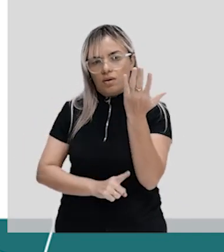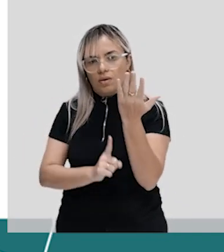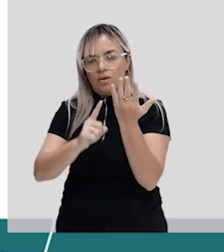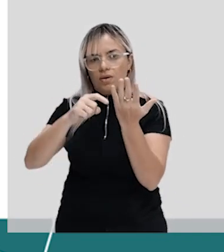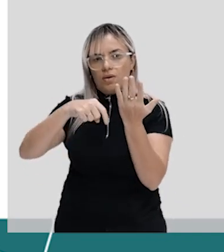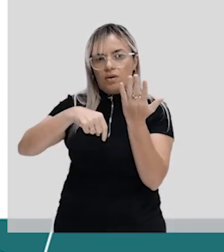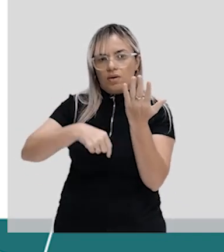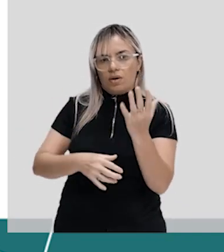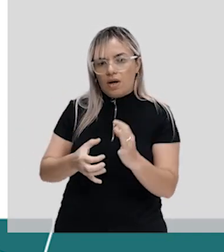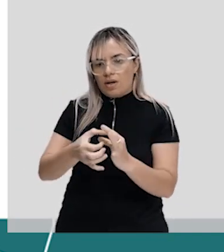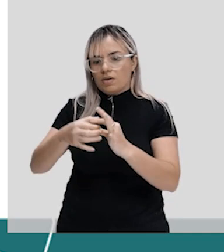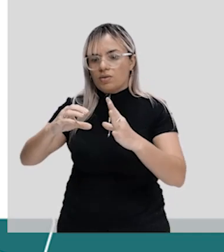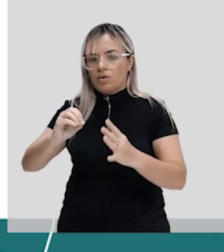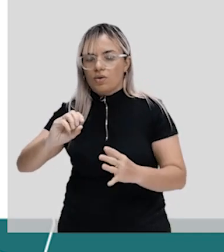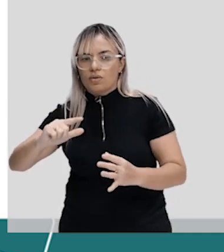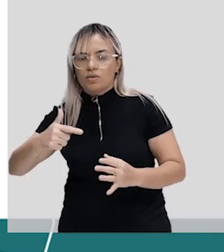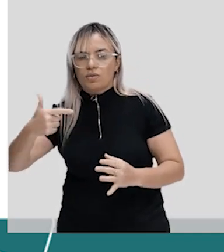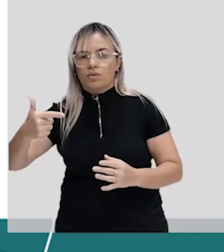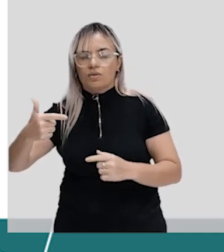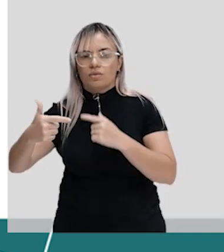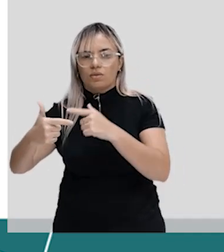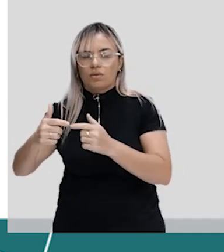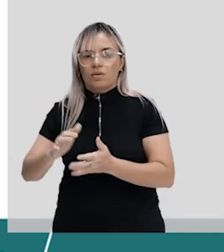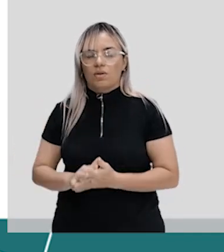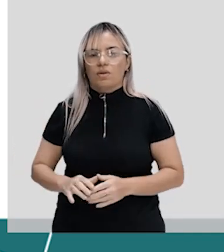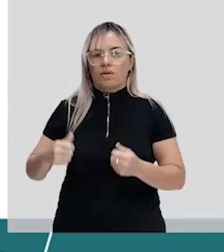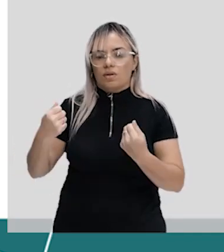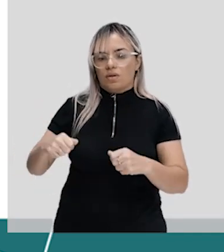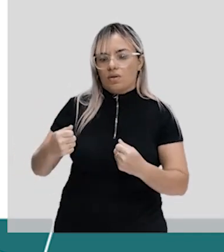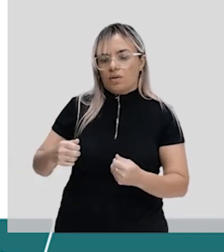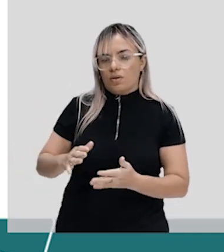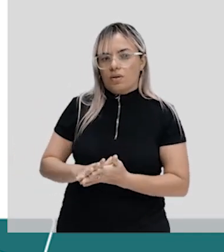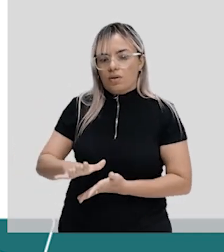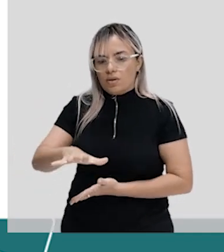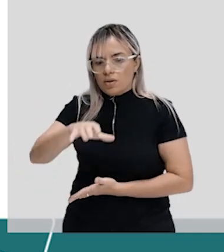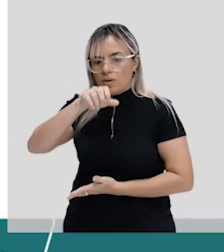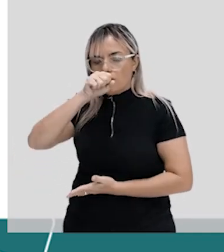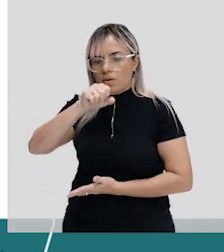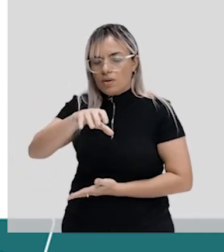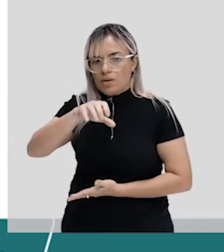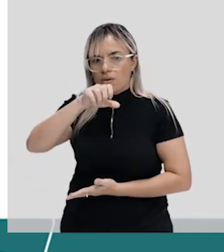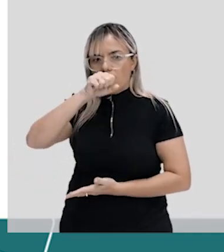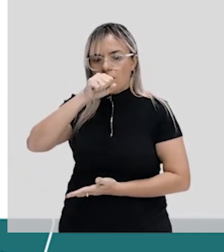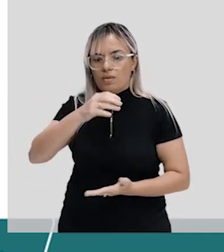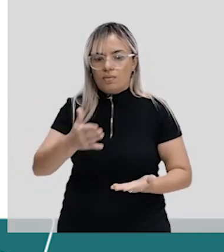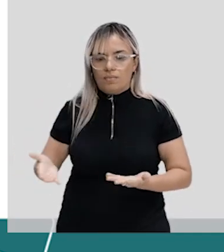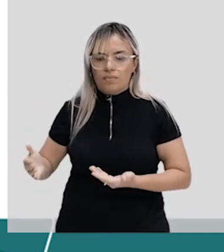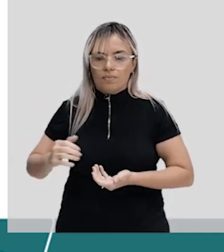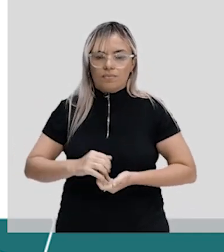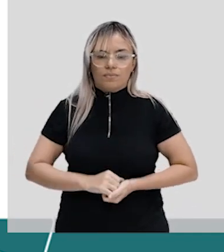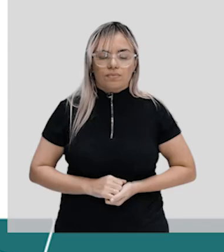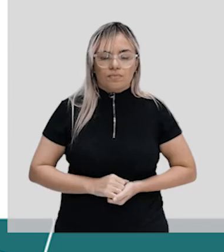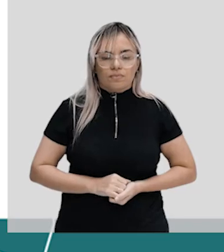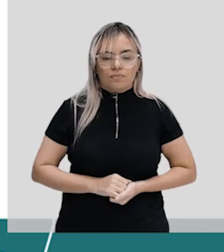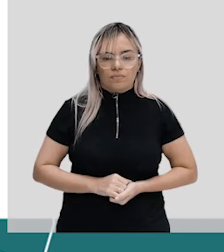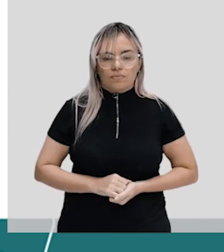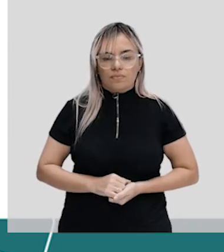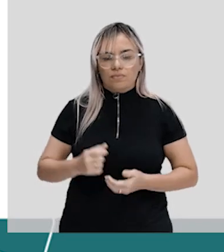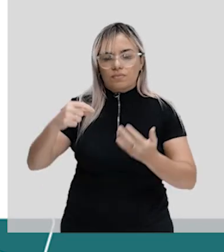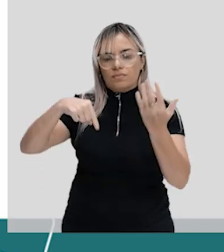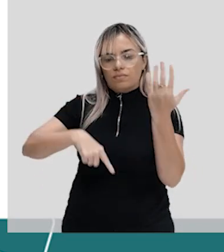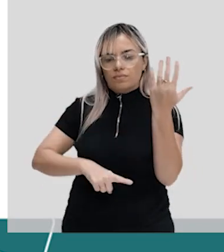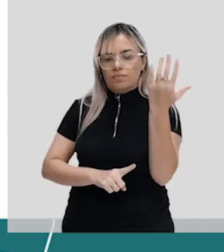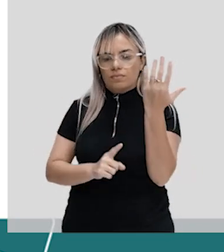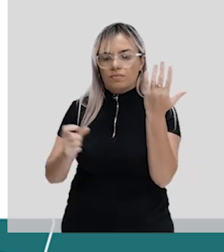ocorre a liberação de oxigênio. E esse oxigênio é necessário para a respiração aeróbica. E a fotossíntese é justamente